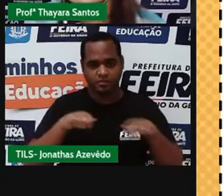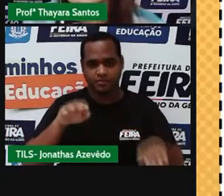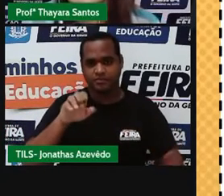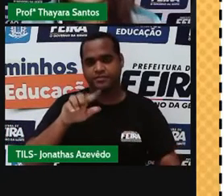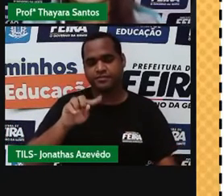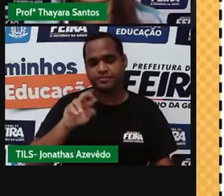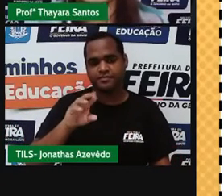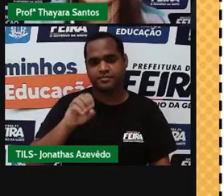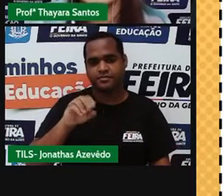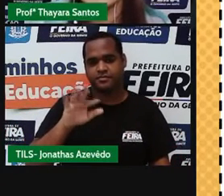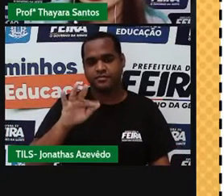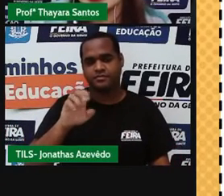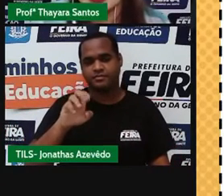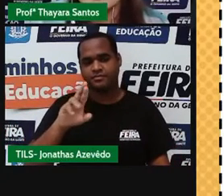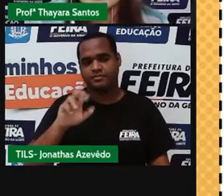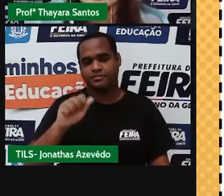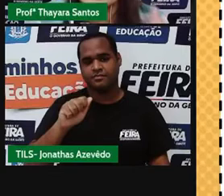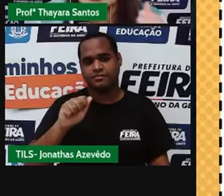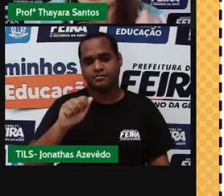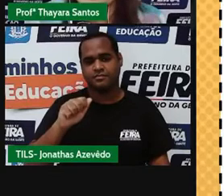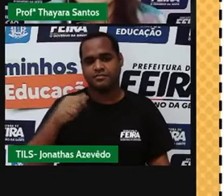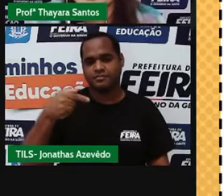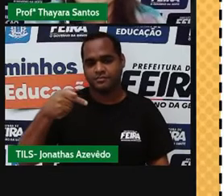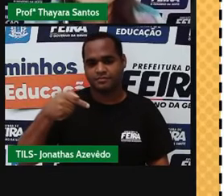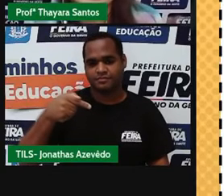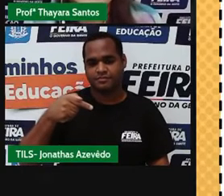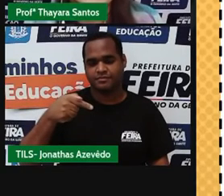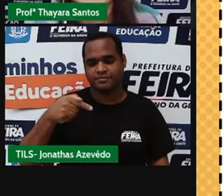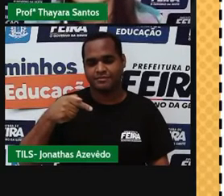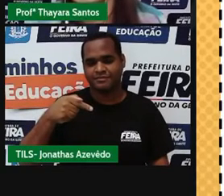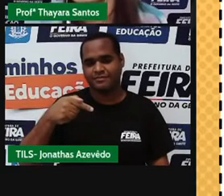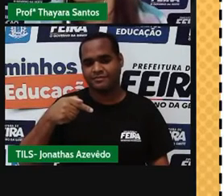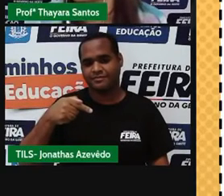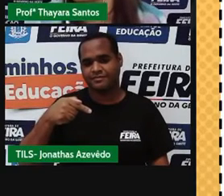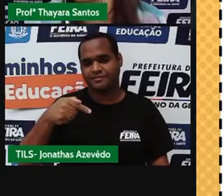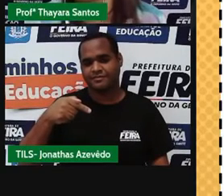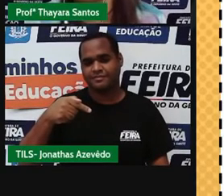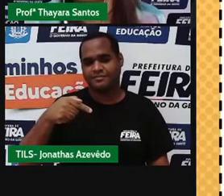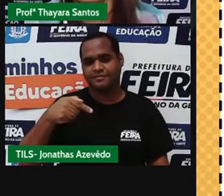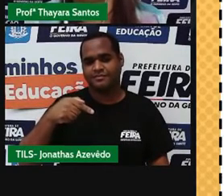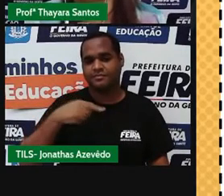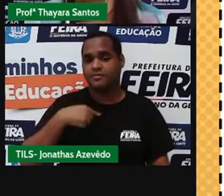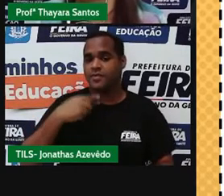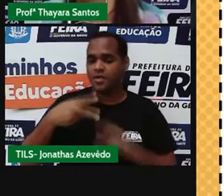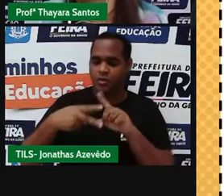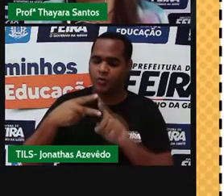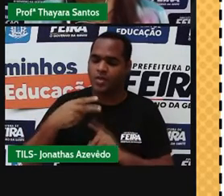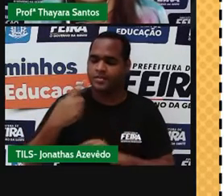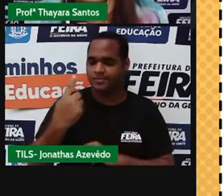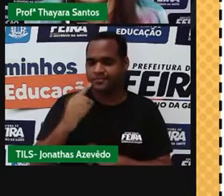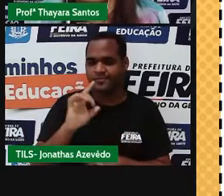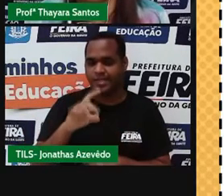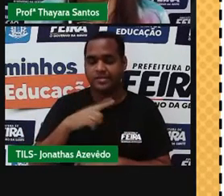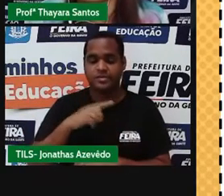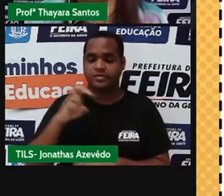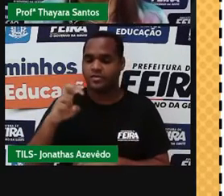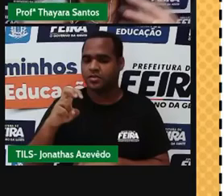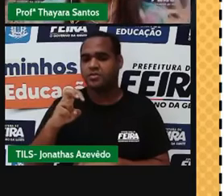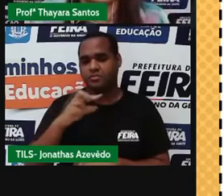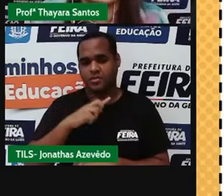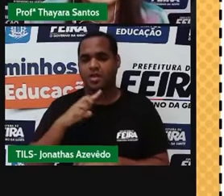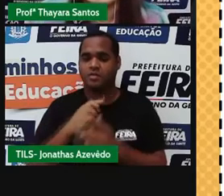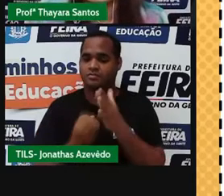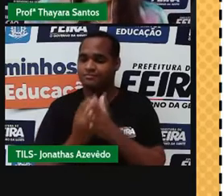até K. Elas são sete ao total. Só que tem átomos que apresentam uma, tem átomos que apresentam duas, tem átomos que apresentam cinco, e tem átomos que